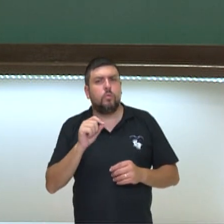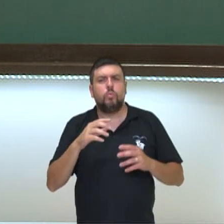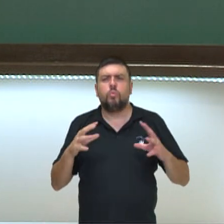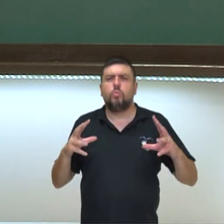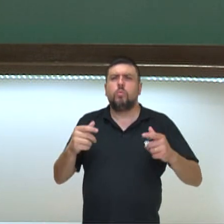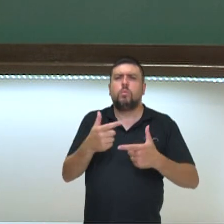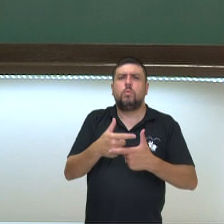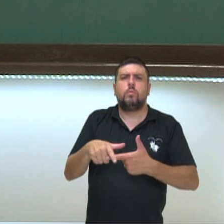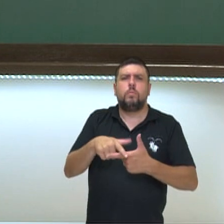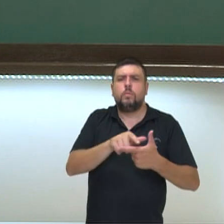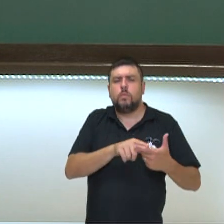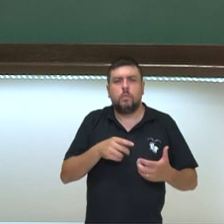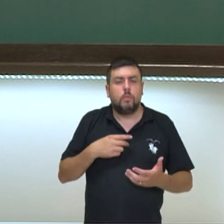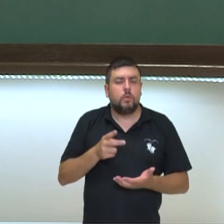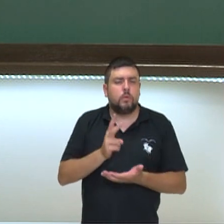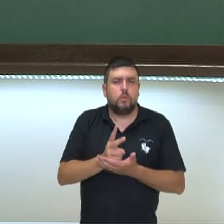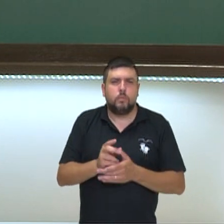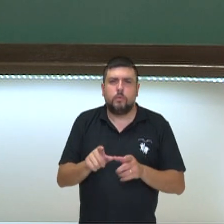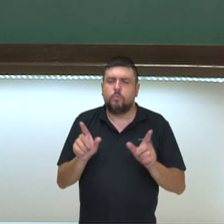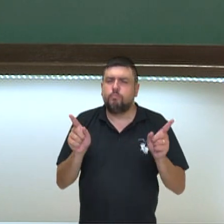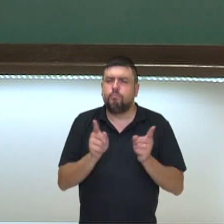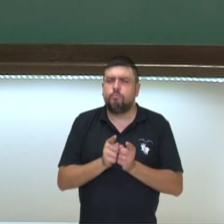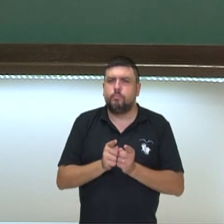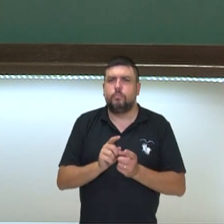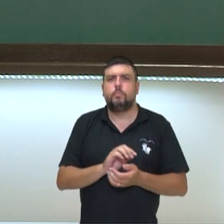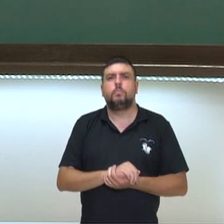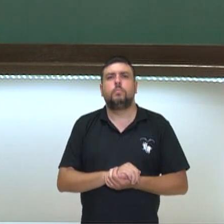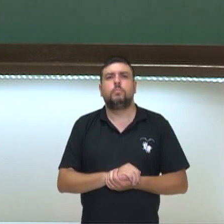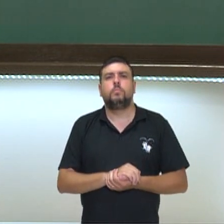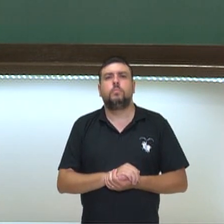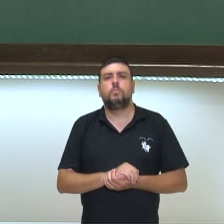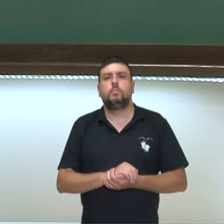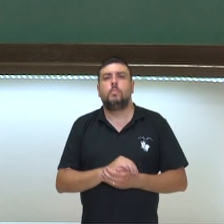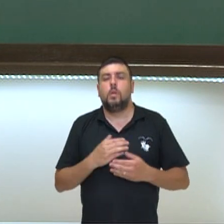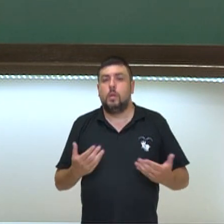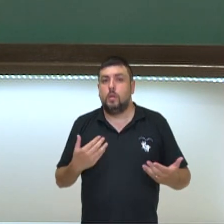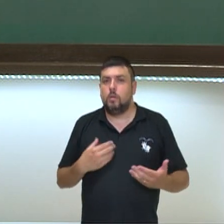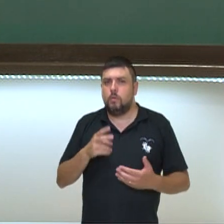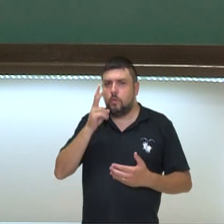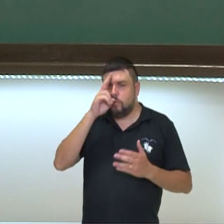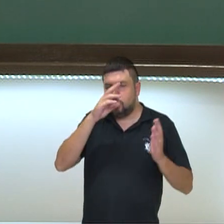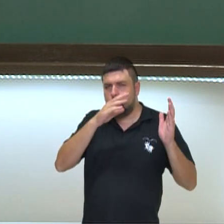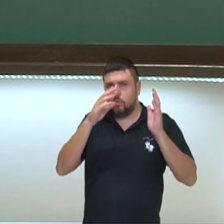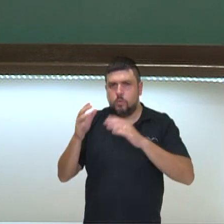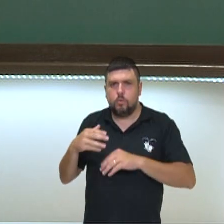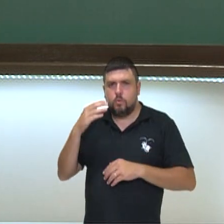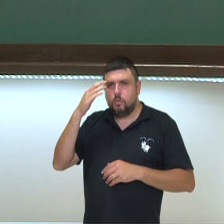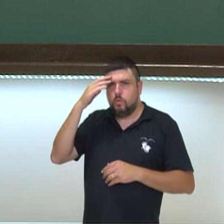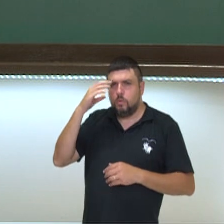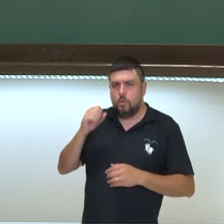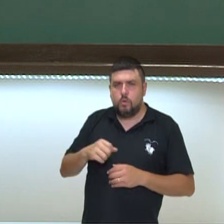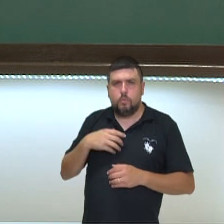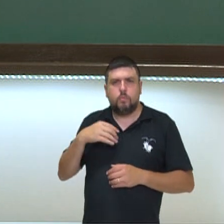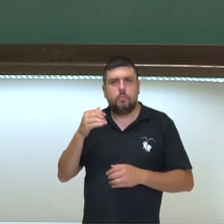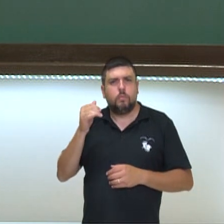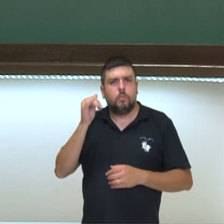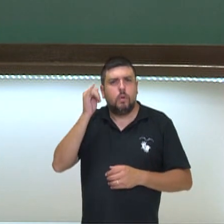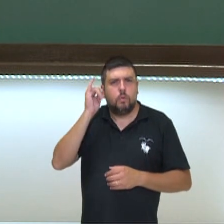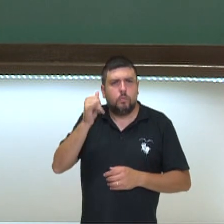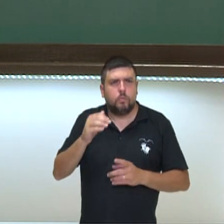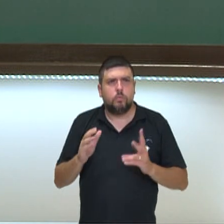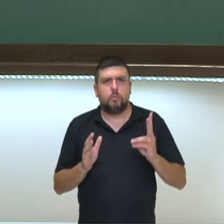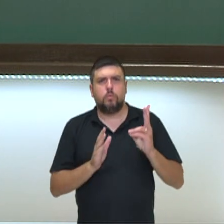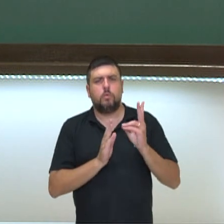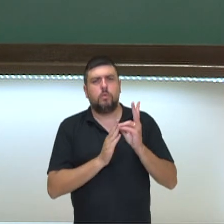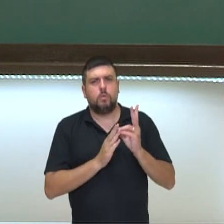problemas são sempre pequenos. Então, essa é uma história da sabedoria indígena. Cada povo, cada cultura tem as